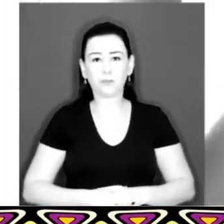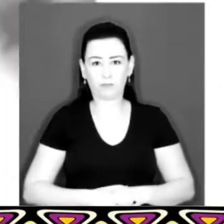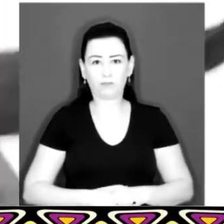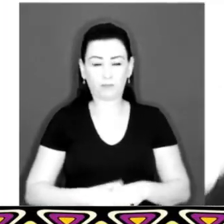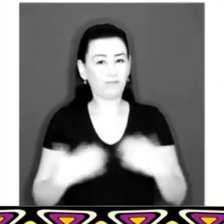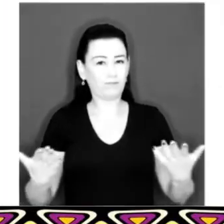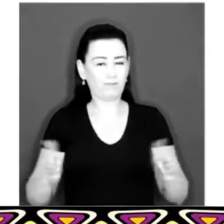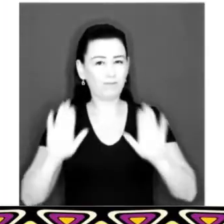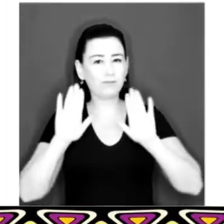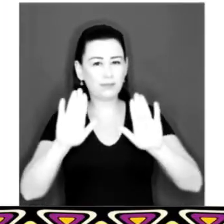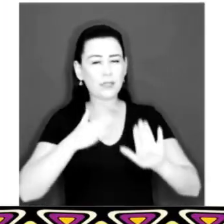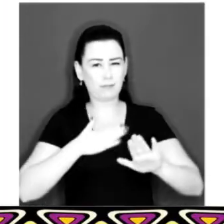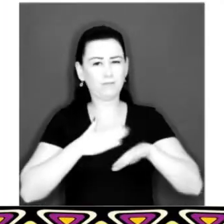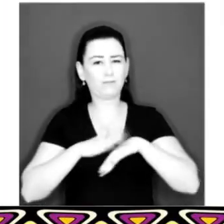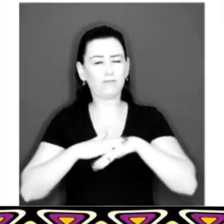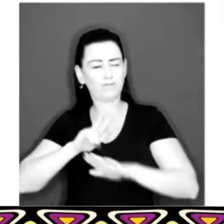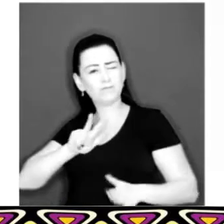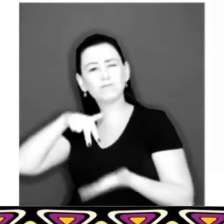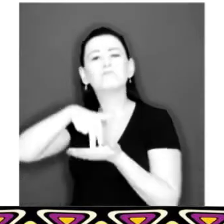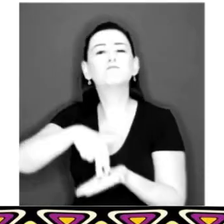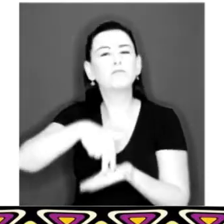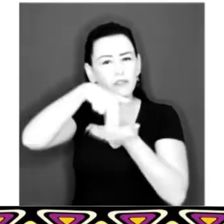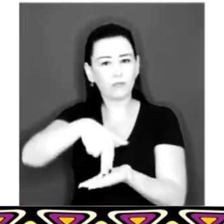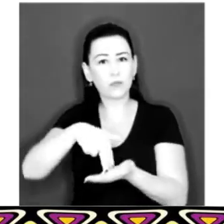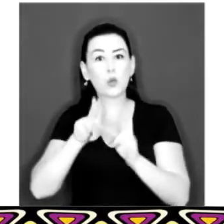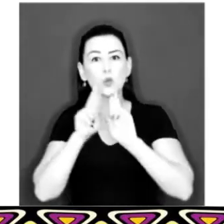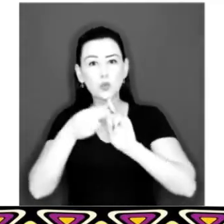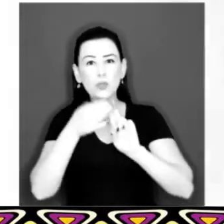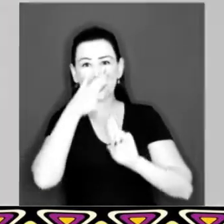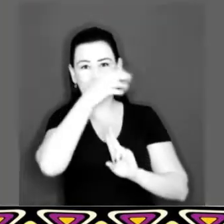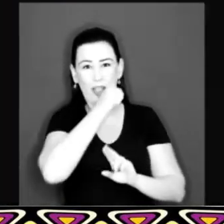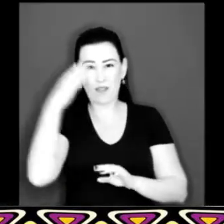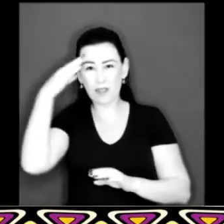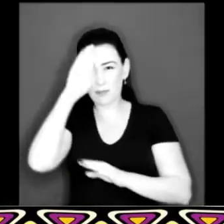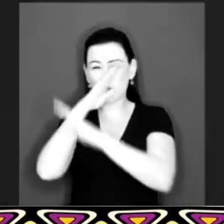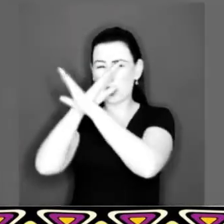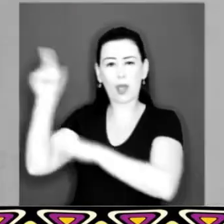Mas nós nos levantamos e resistimos O Sul salva, ele não